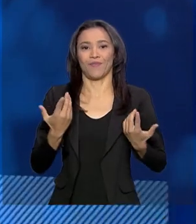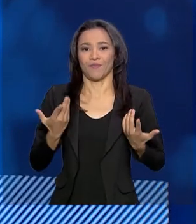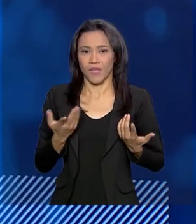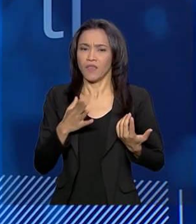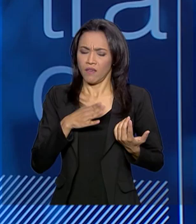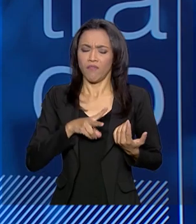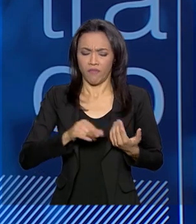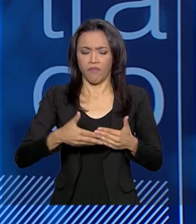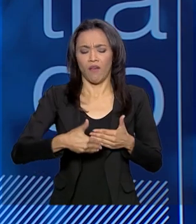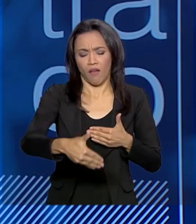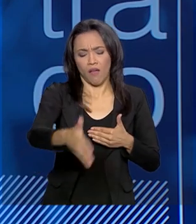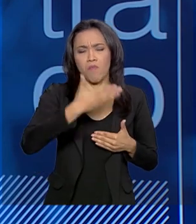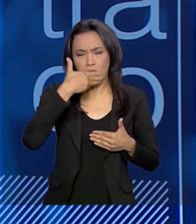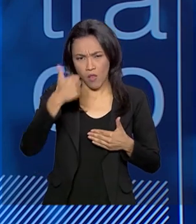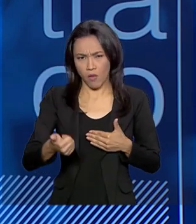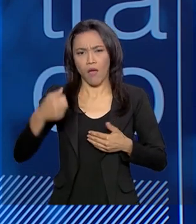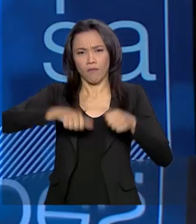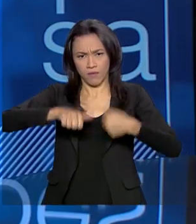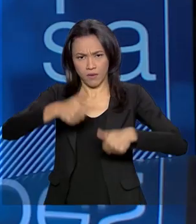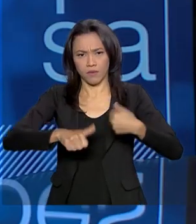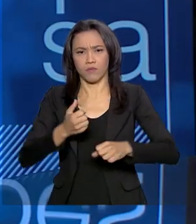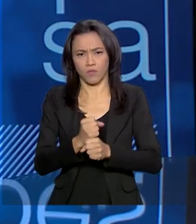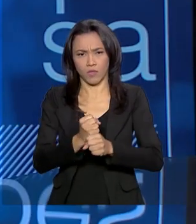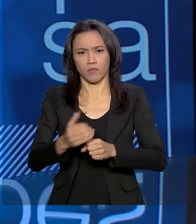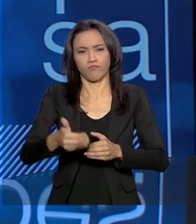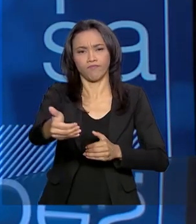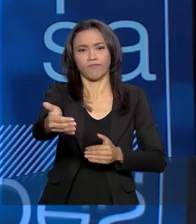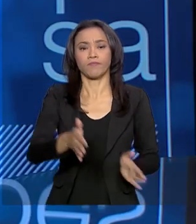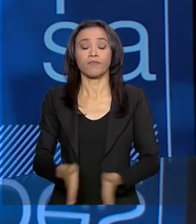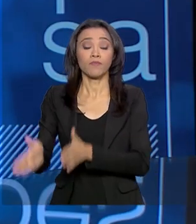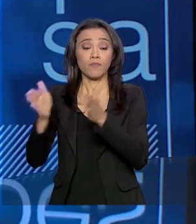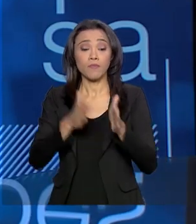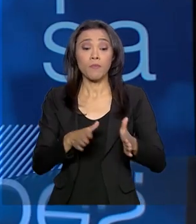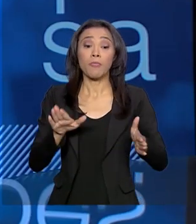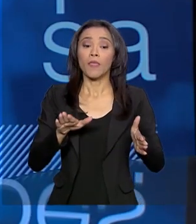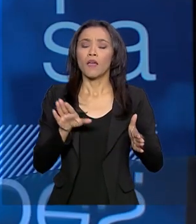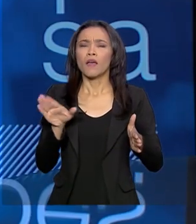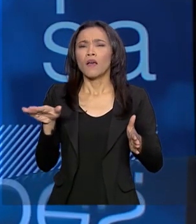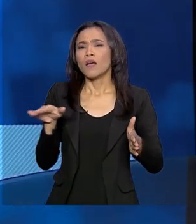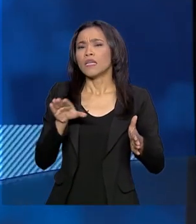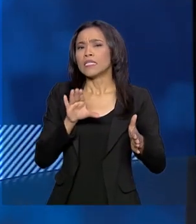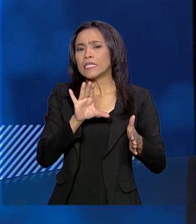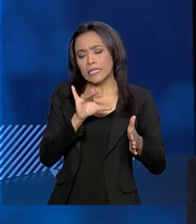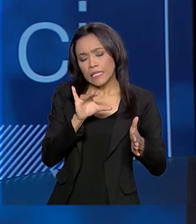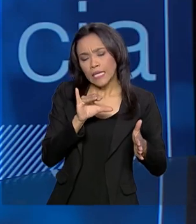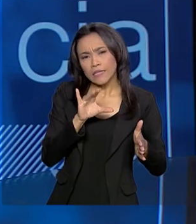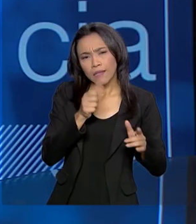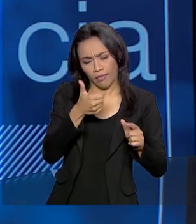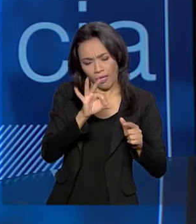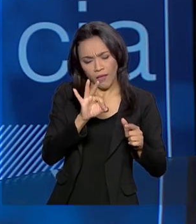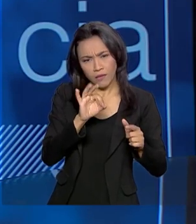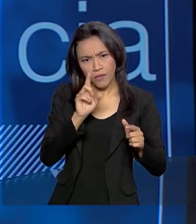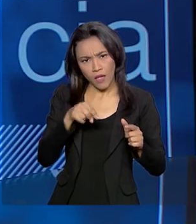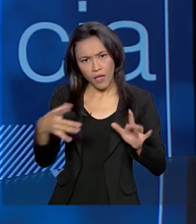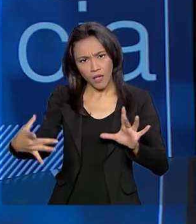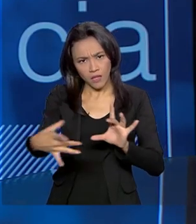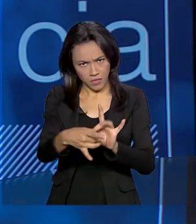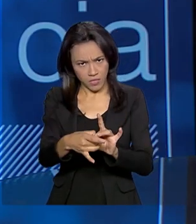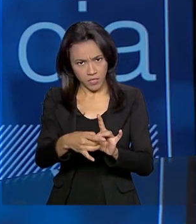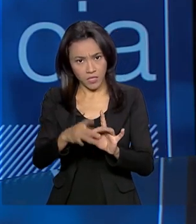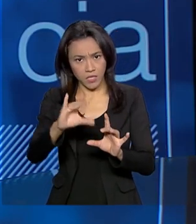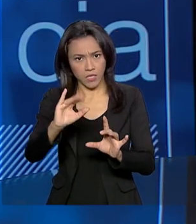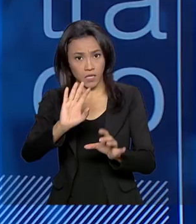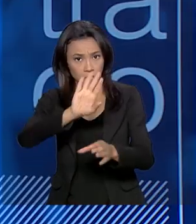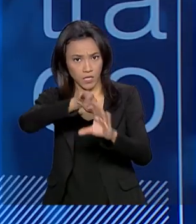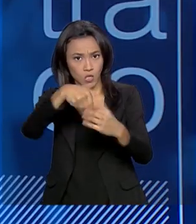melhorar o PISA nos próximos anos. E o Ciência E10 é uma vertente do Ciência na Escola? Ele faz